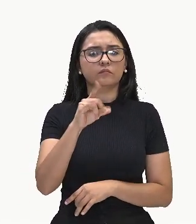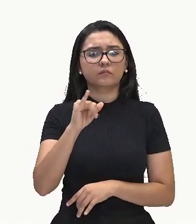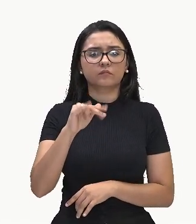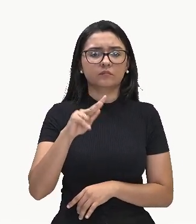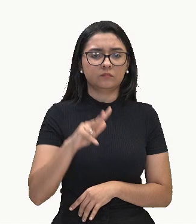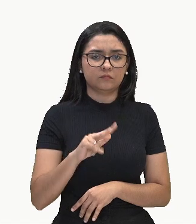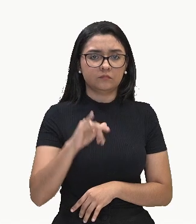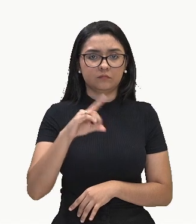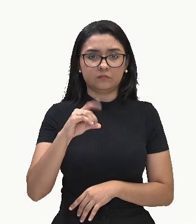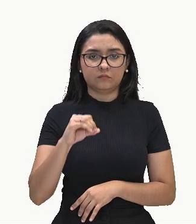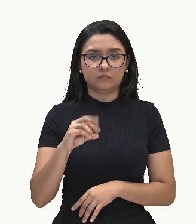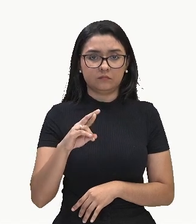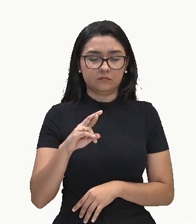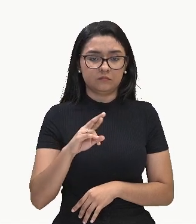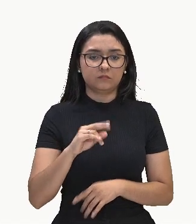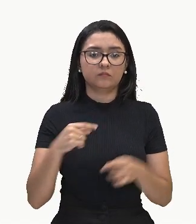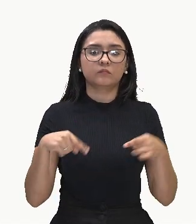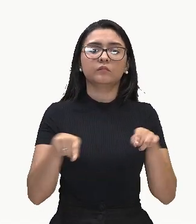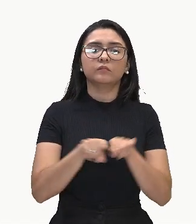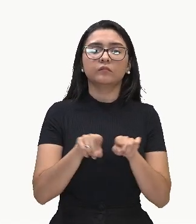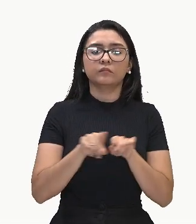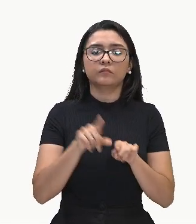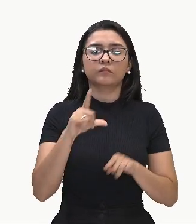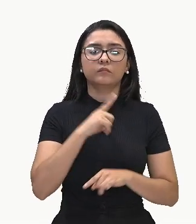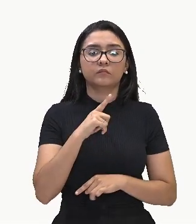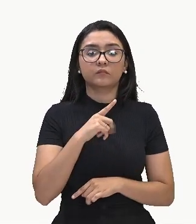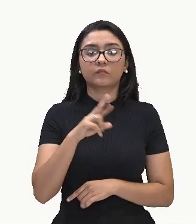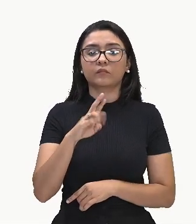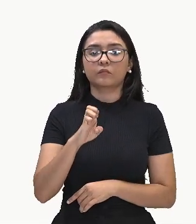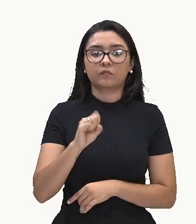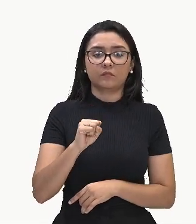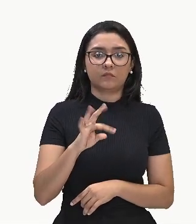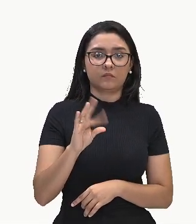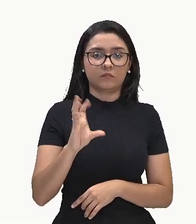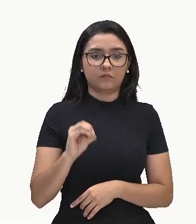quociente e aqui o nosso resto.